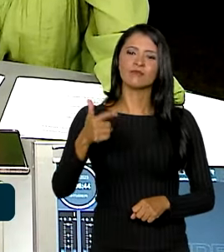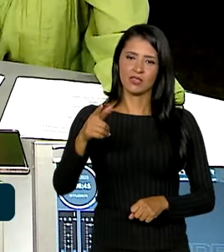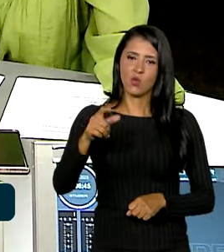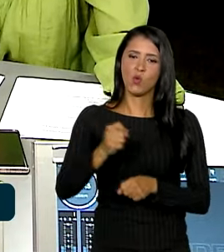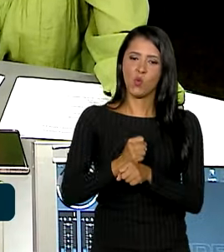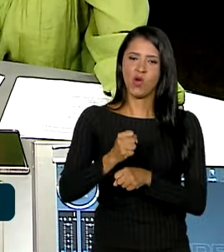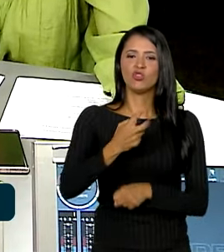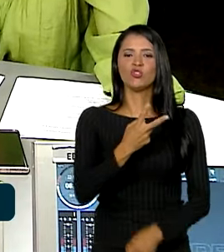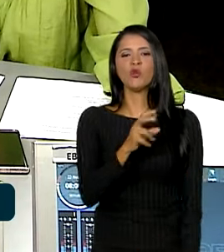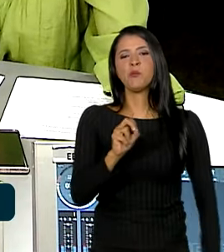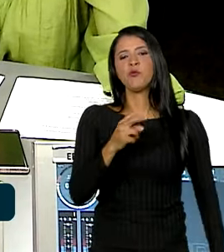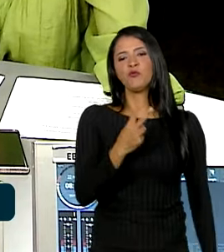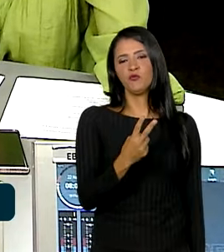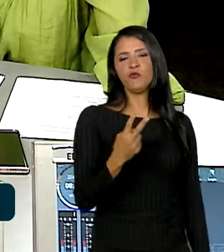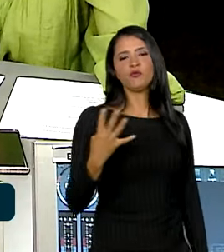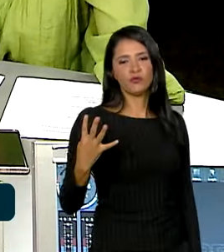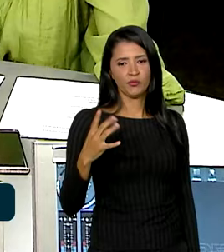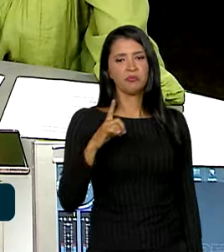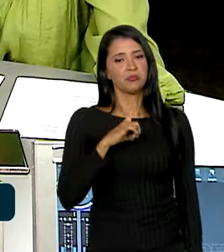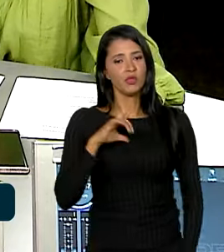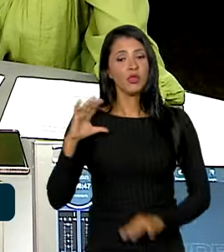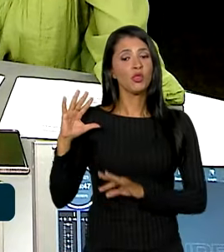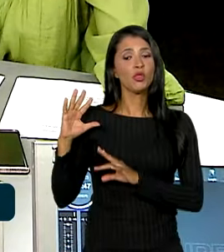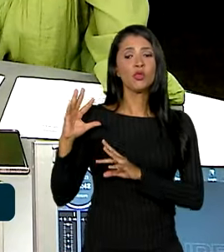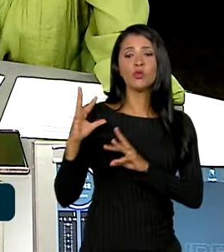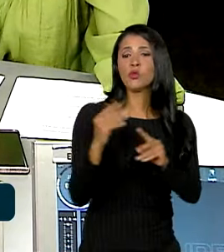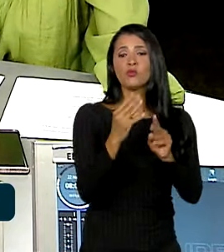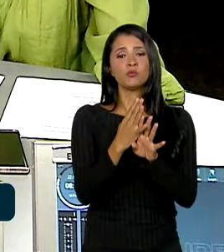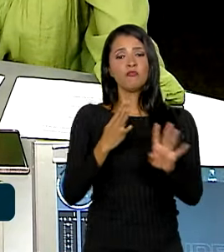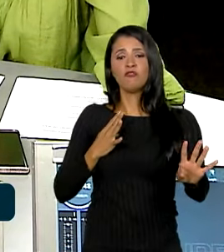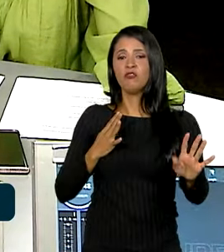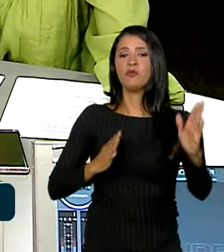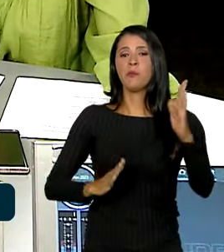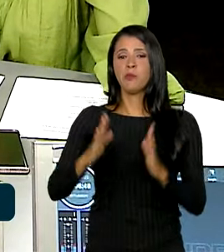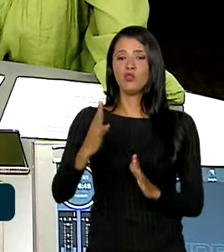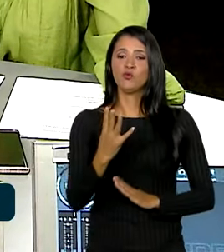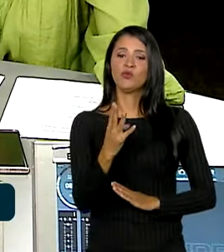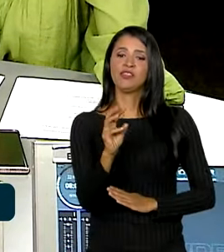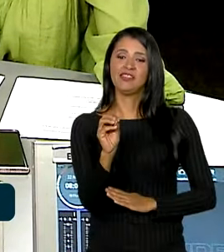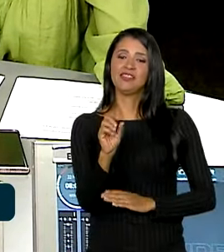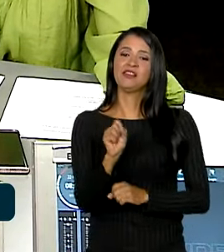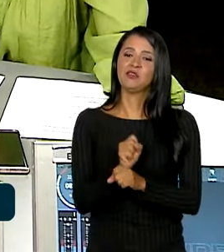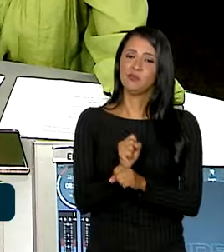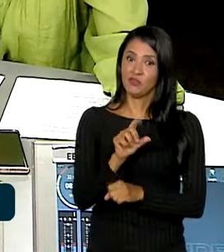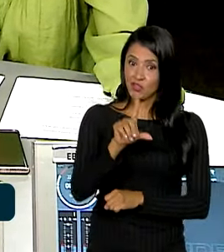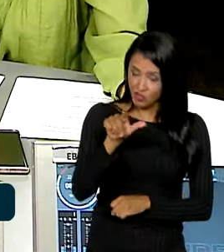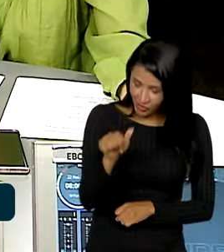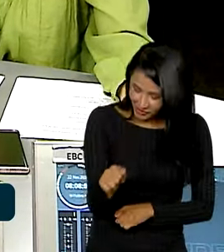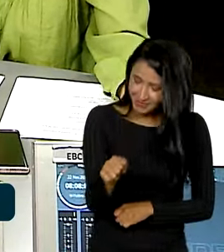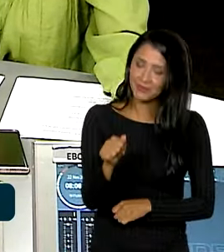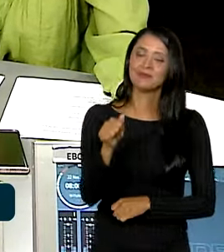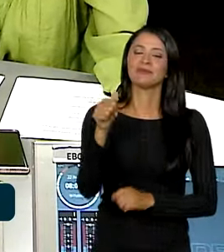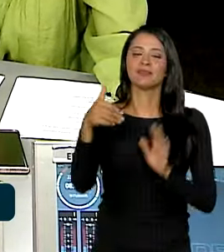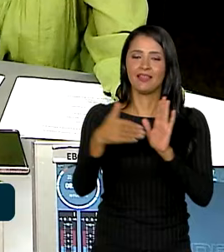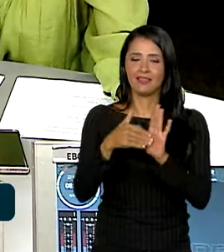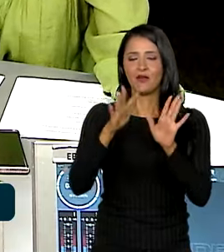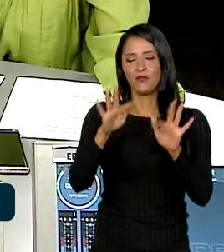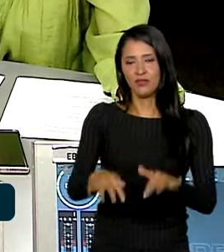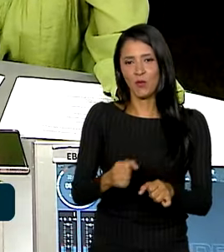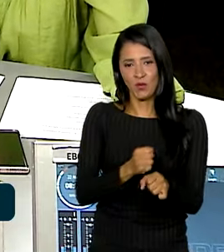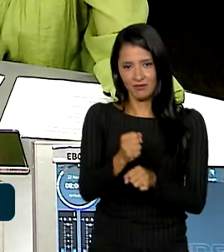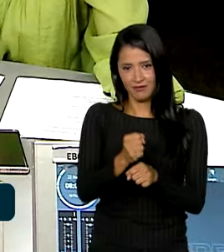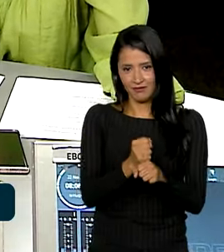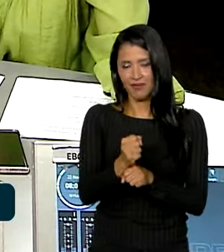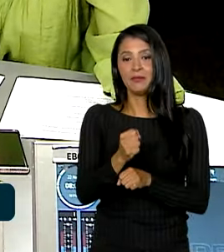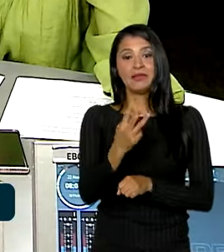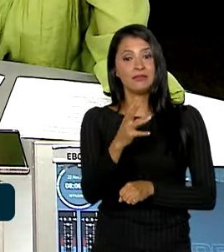2024, nós tenhamos todos em uma fila de 30 dias, até o final do ano que vem. Para isso, a gente está fazendo uma série de medidas.